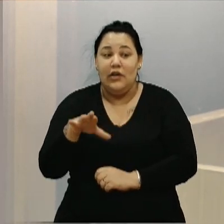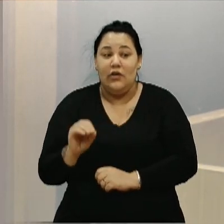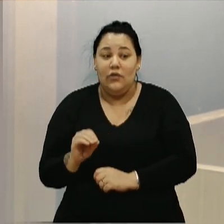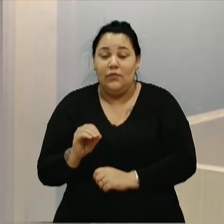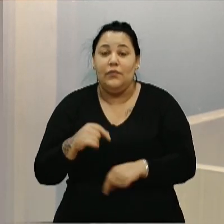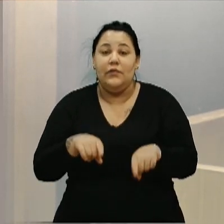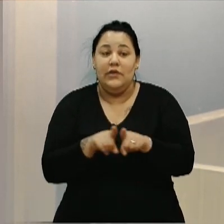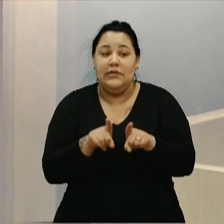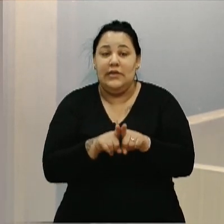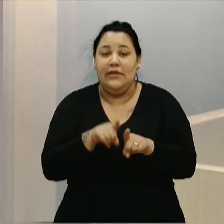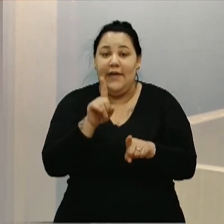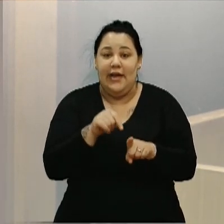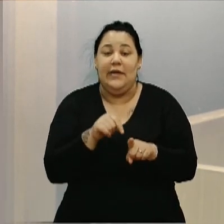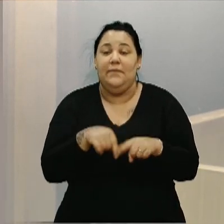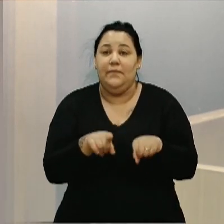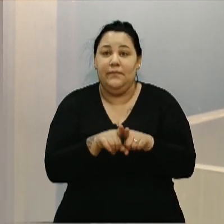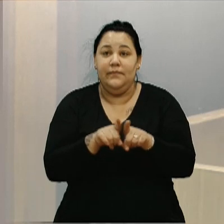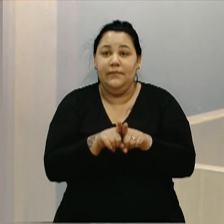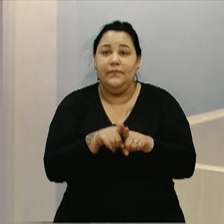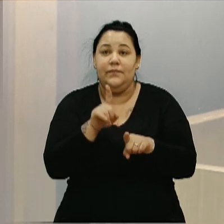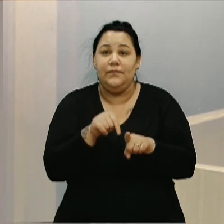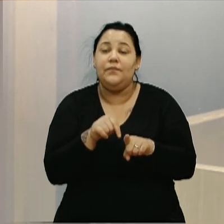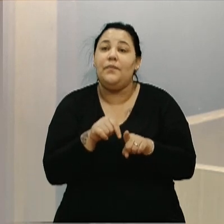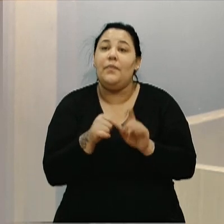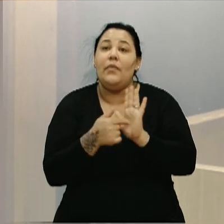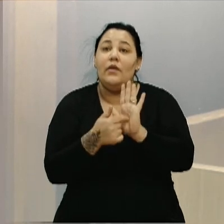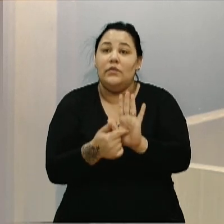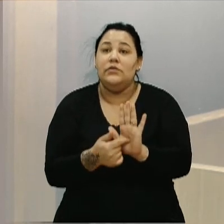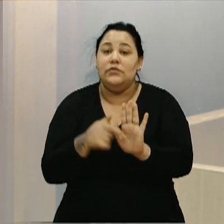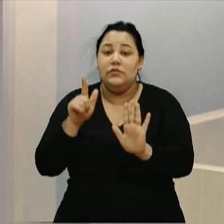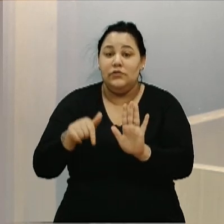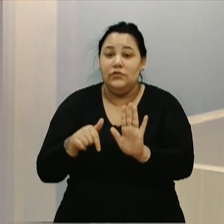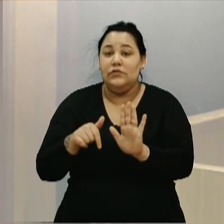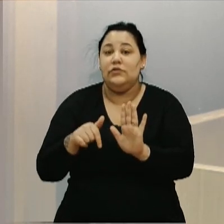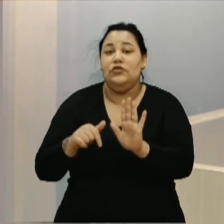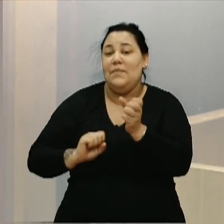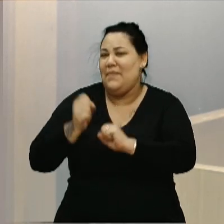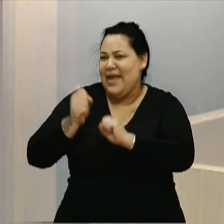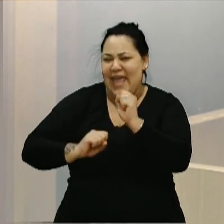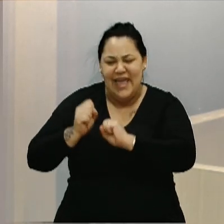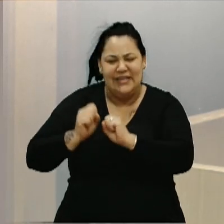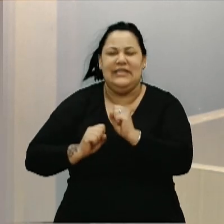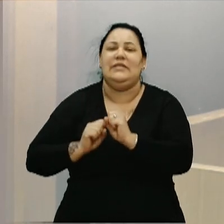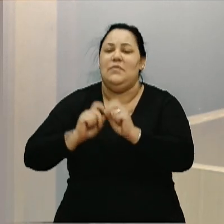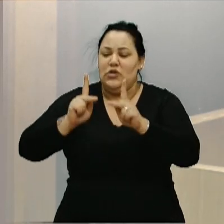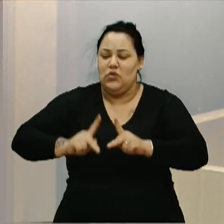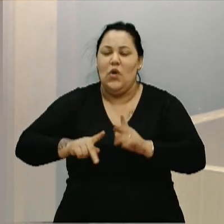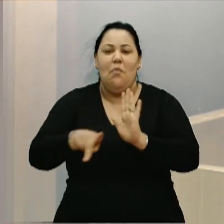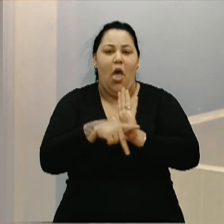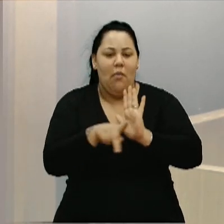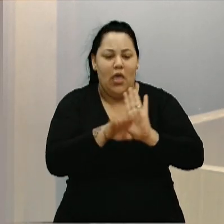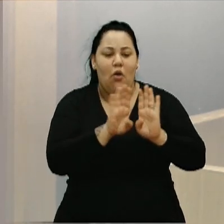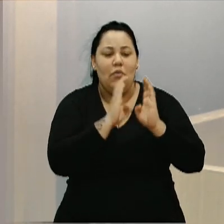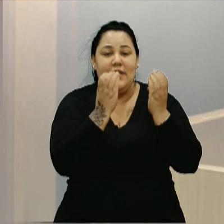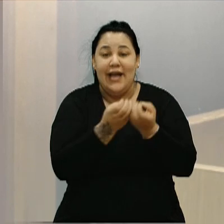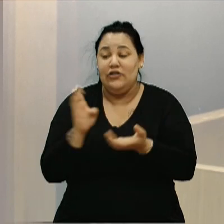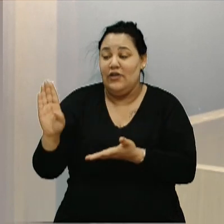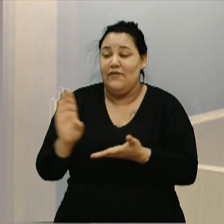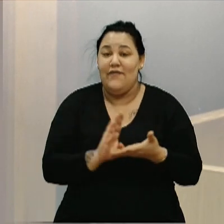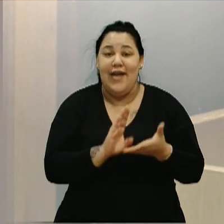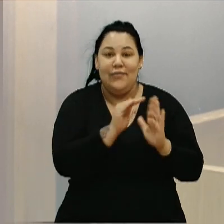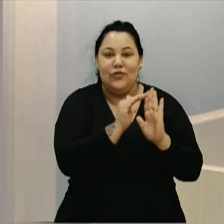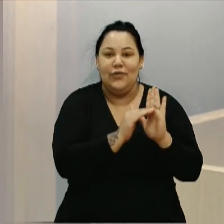Os recursos para a construção da escola foram obtidos através de empresas, pessoas da comunidade e verba do programa